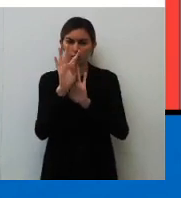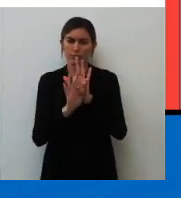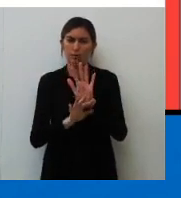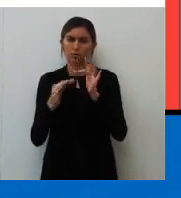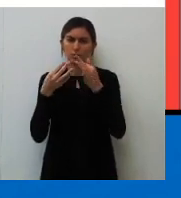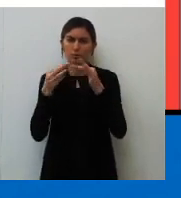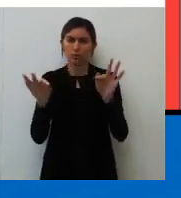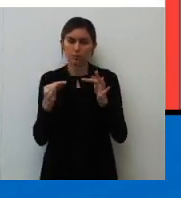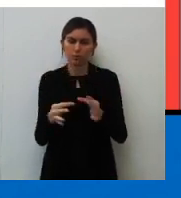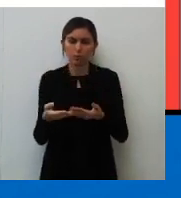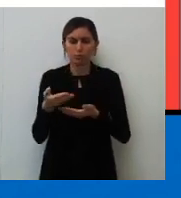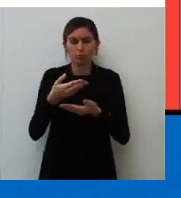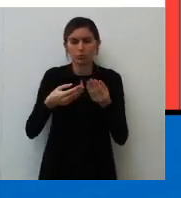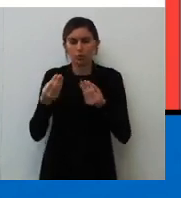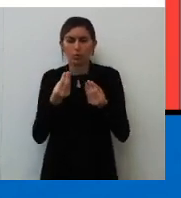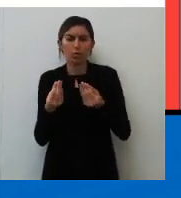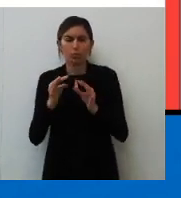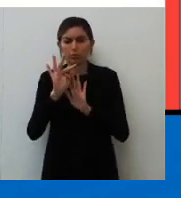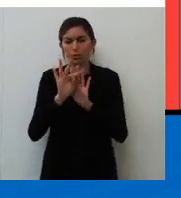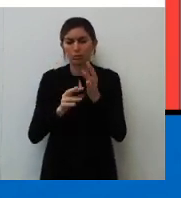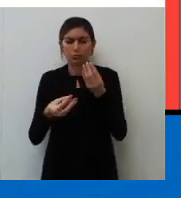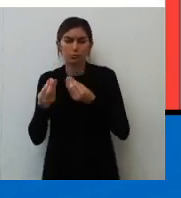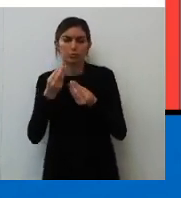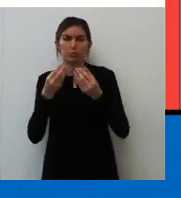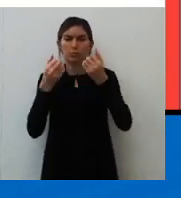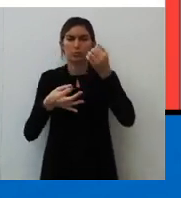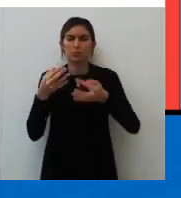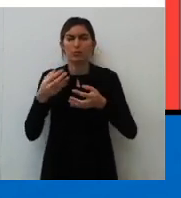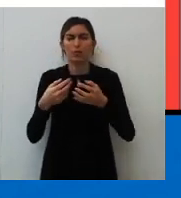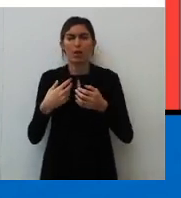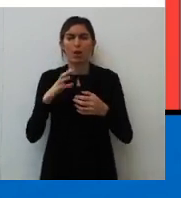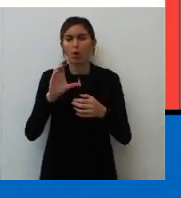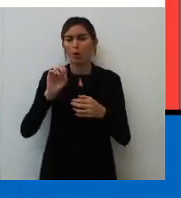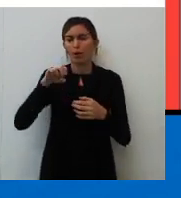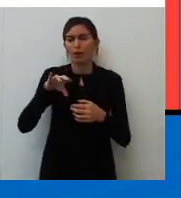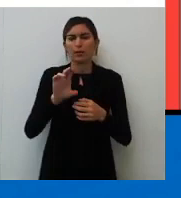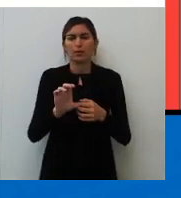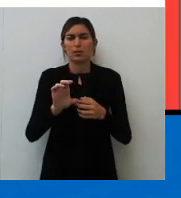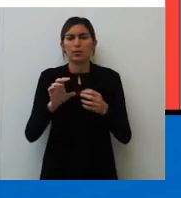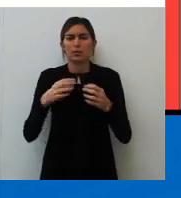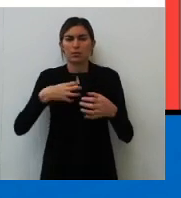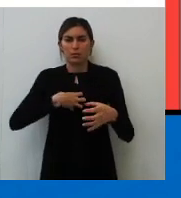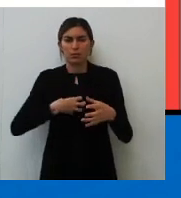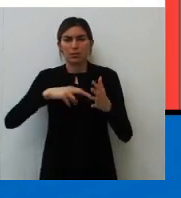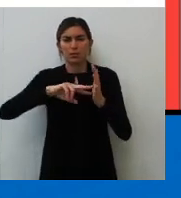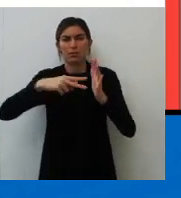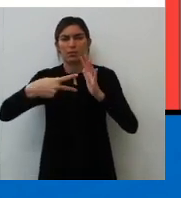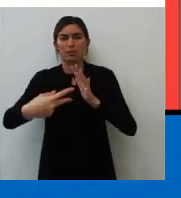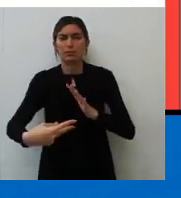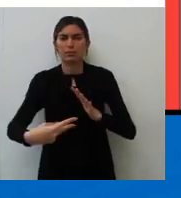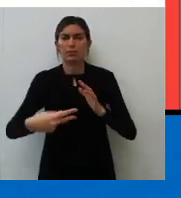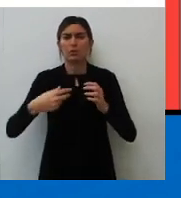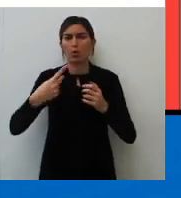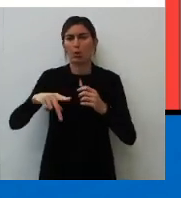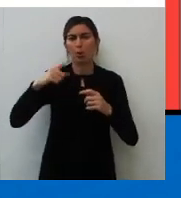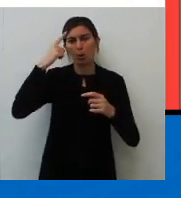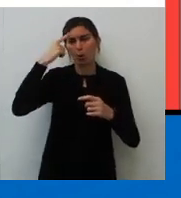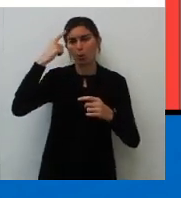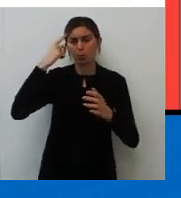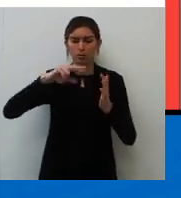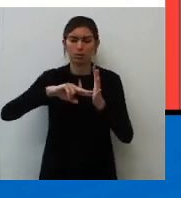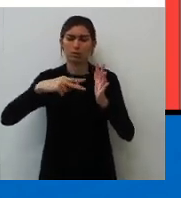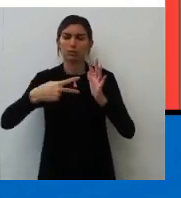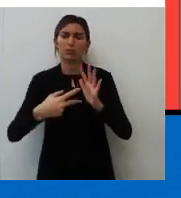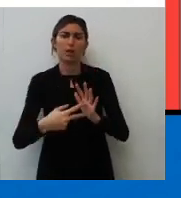coesiva, a articulação do texto. Já a coerência é a sua parte semântica, o seu sentido. Beleza? É a sua lógica.